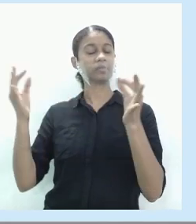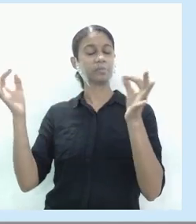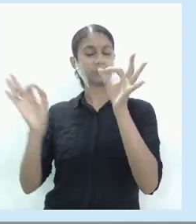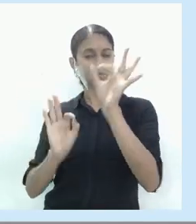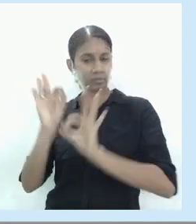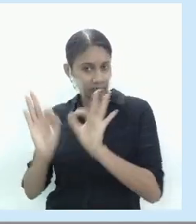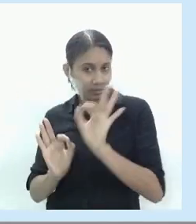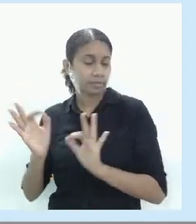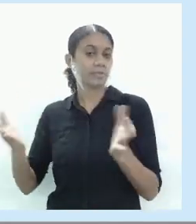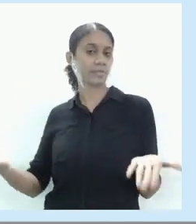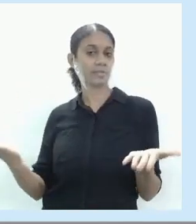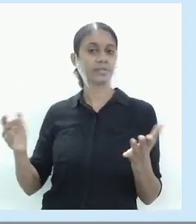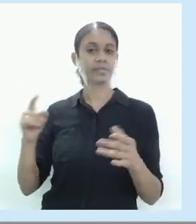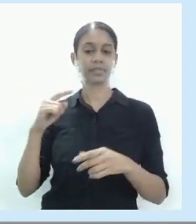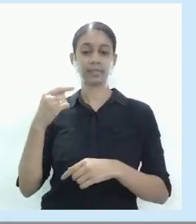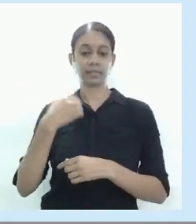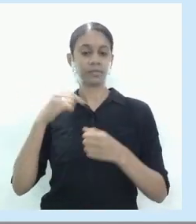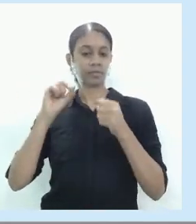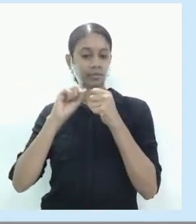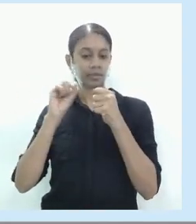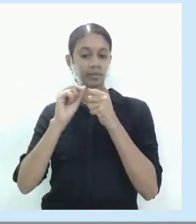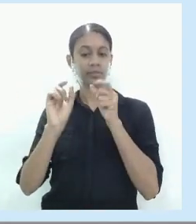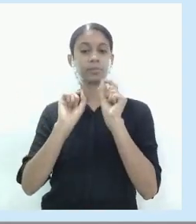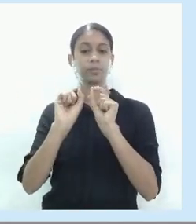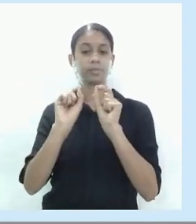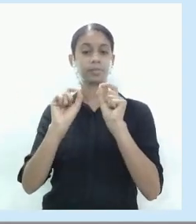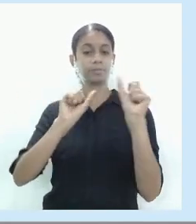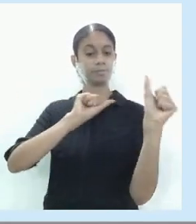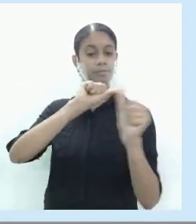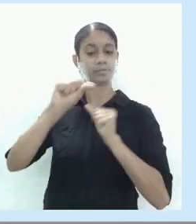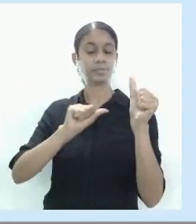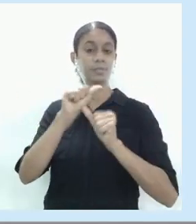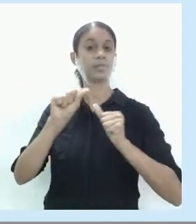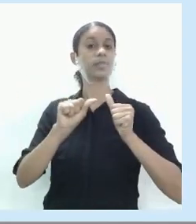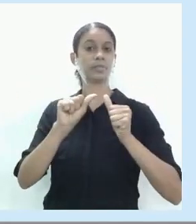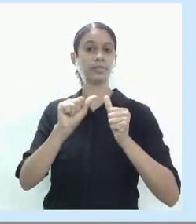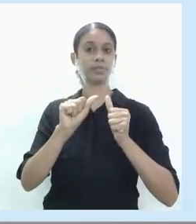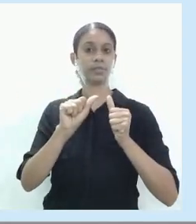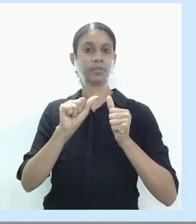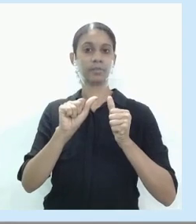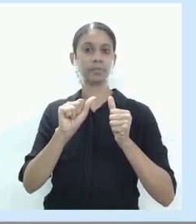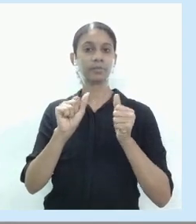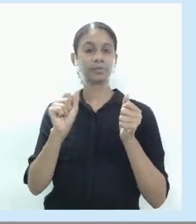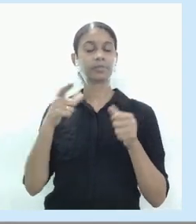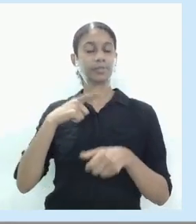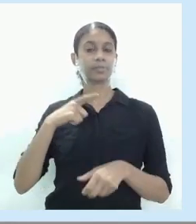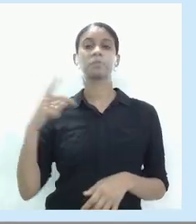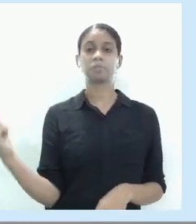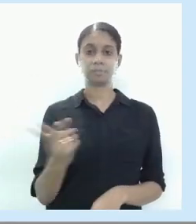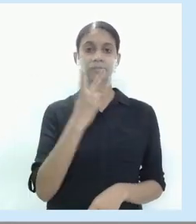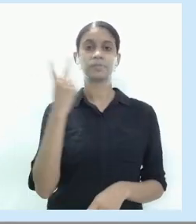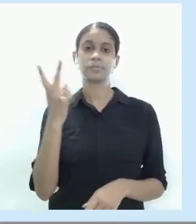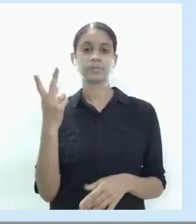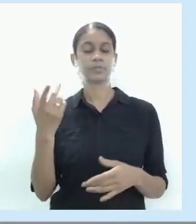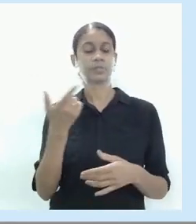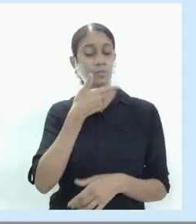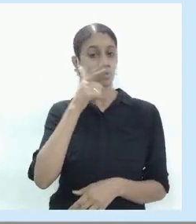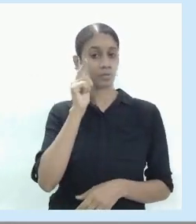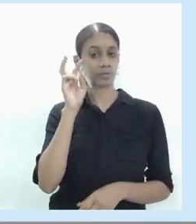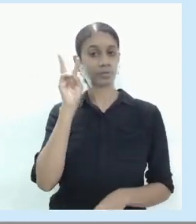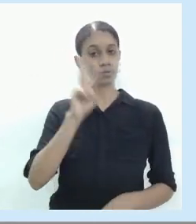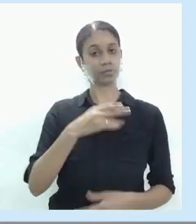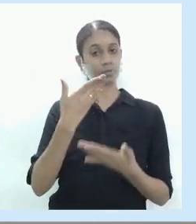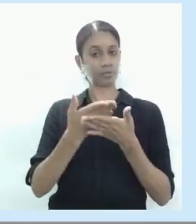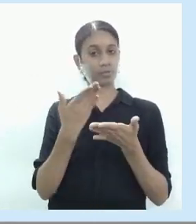transformo, eu agrego o valor. Nós vimos também ontem na aula que a industrialização